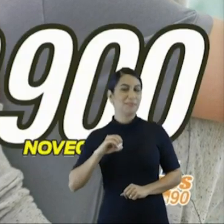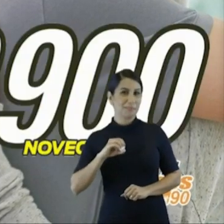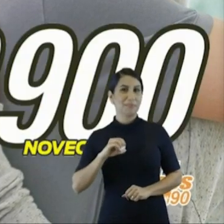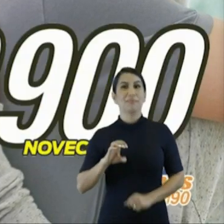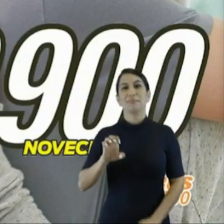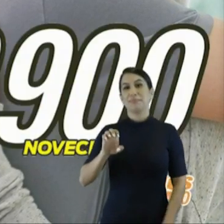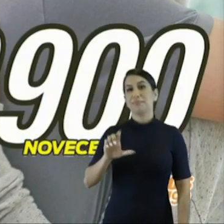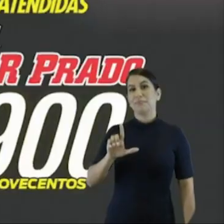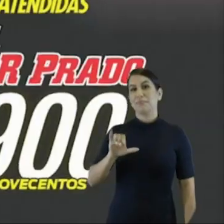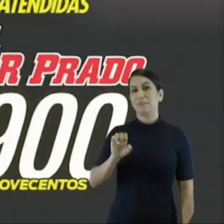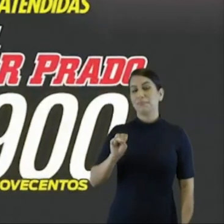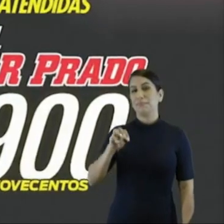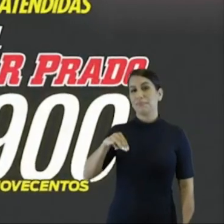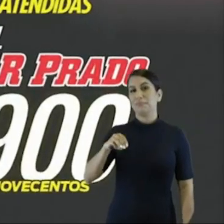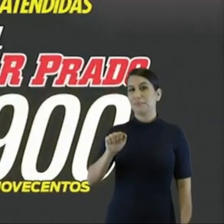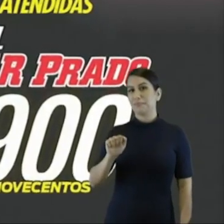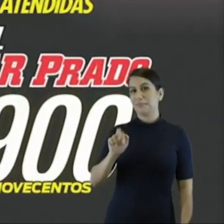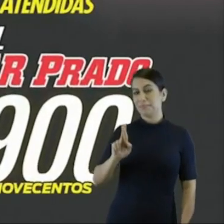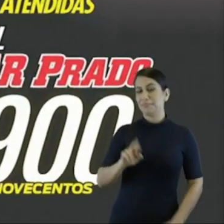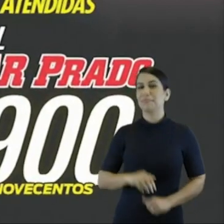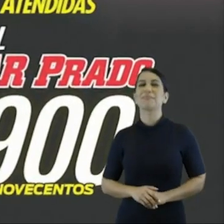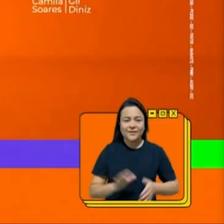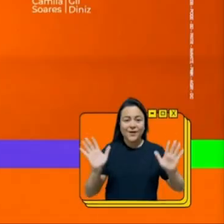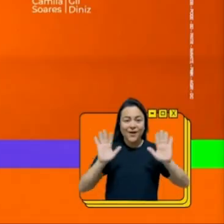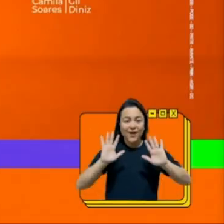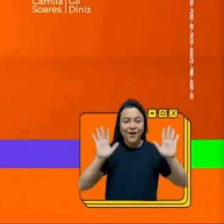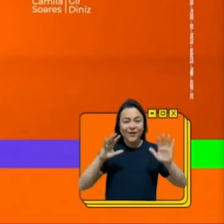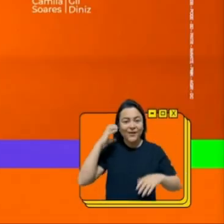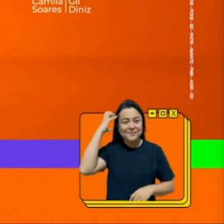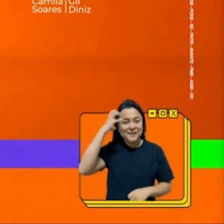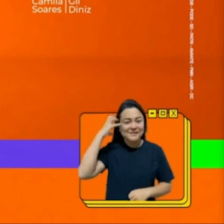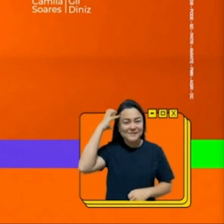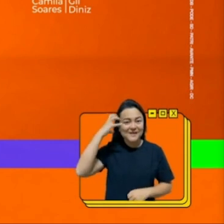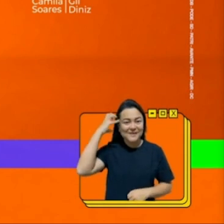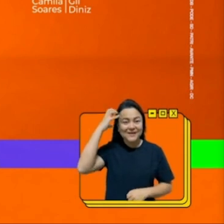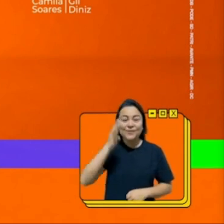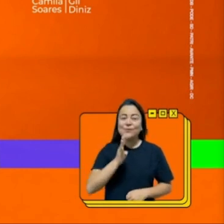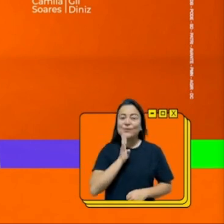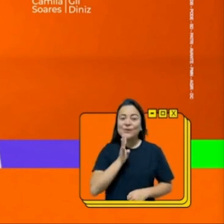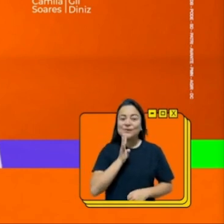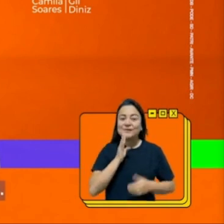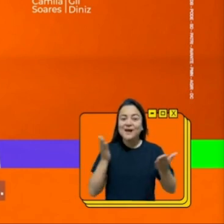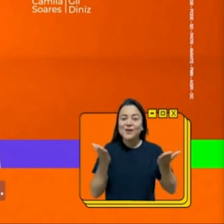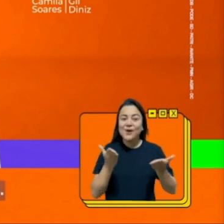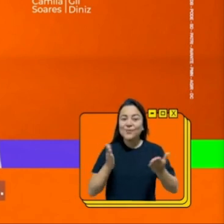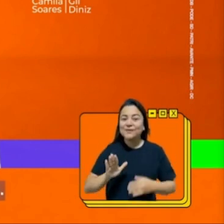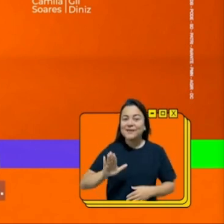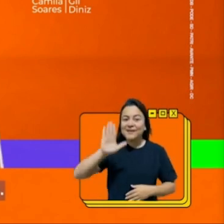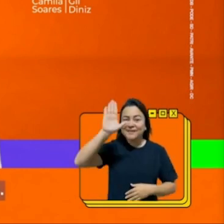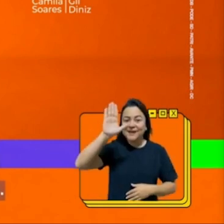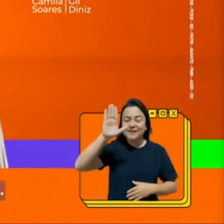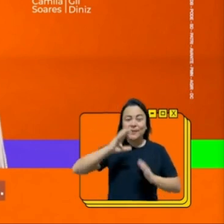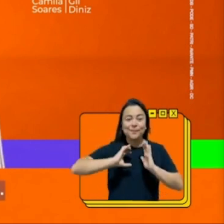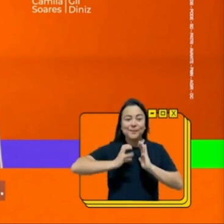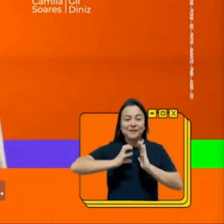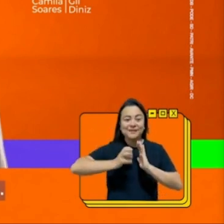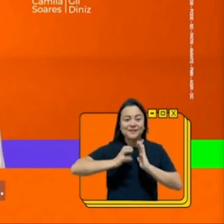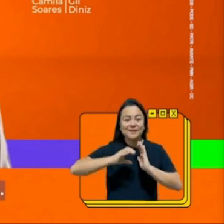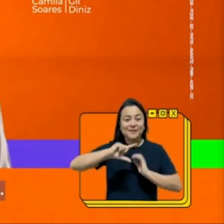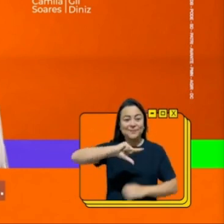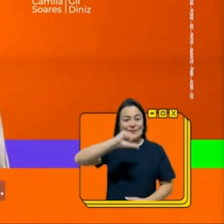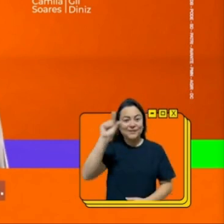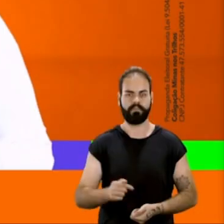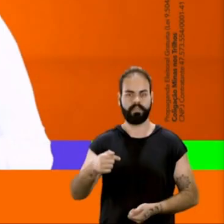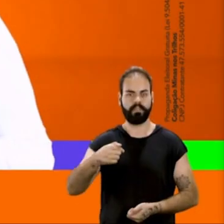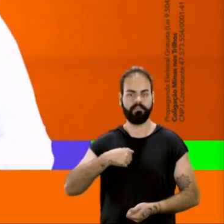90, 900, eles mataram. Olá, eu sou o Marcelo Aro. Conheça agora os candidatos do